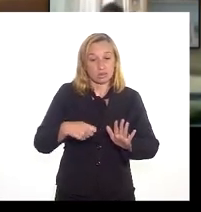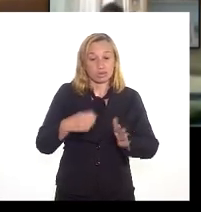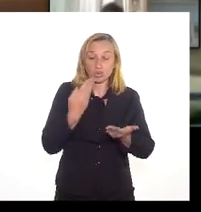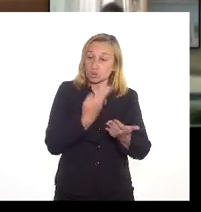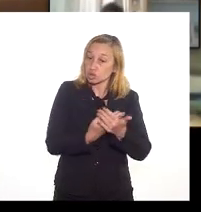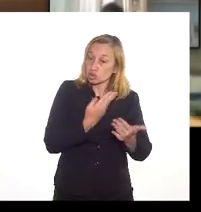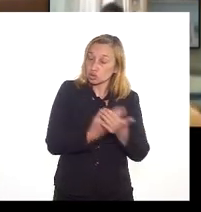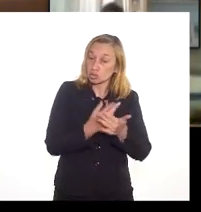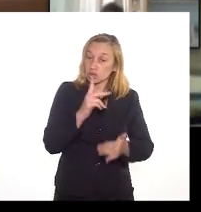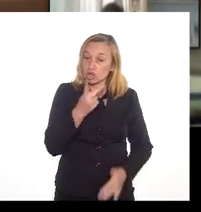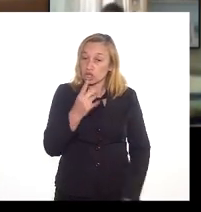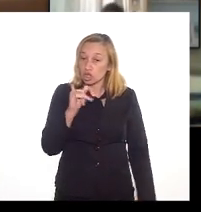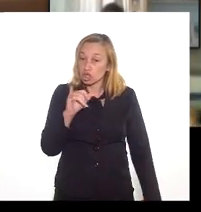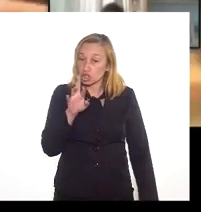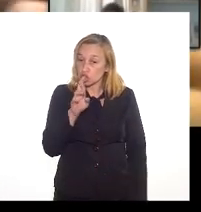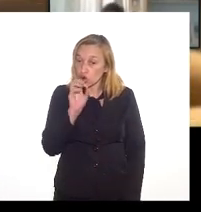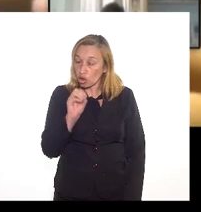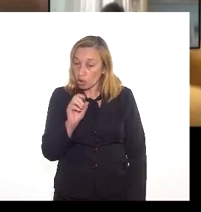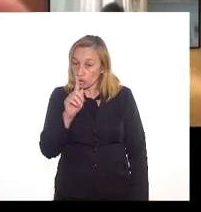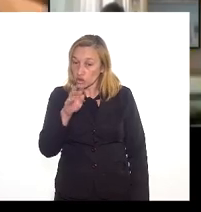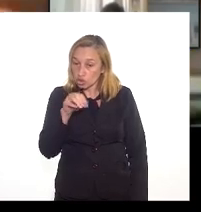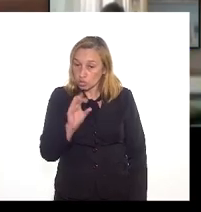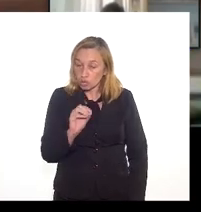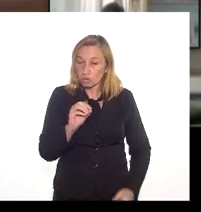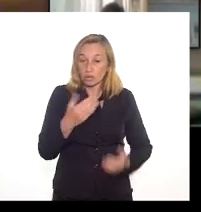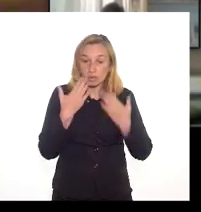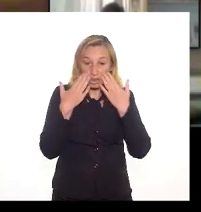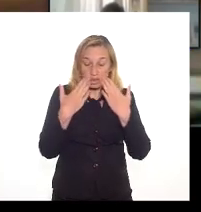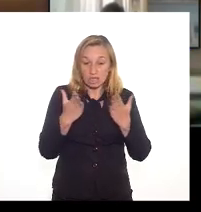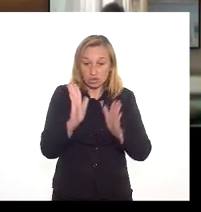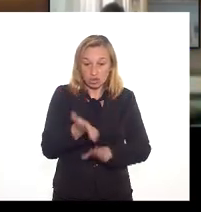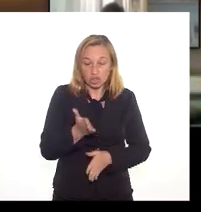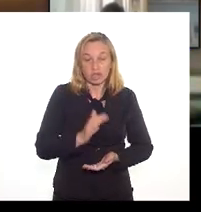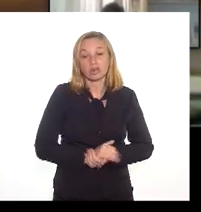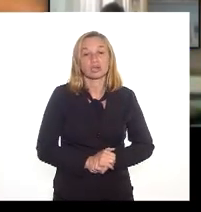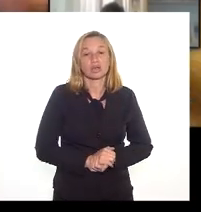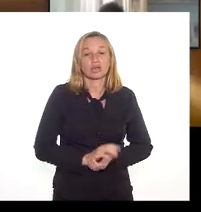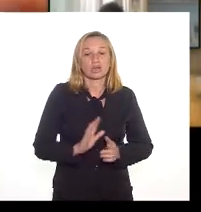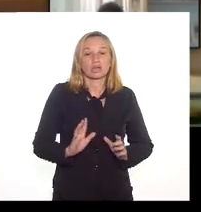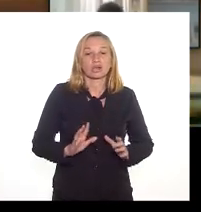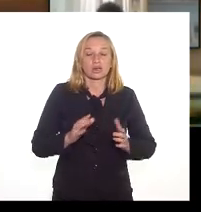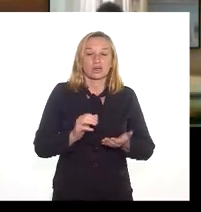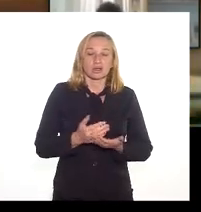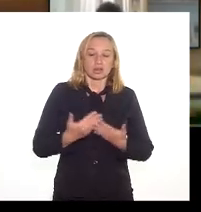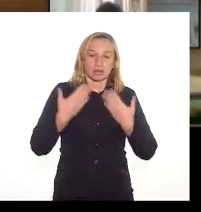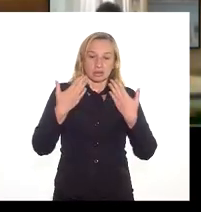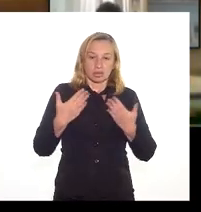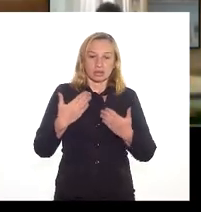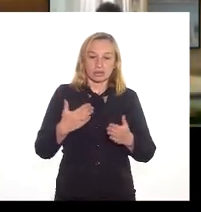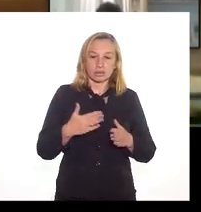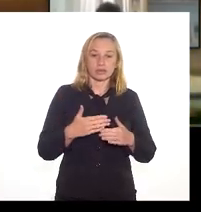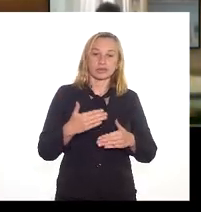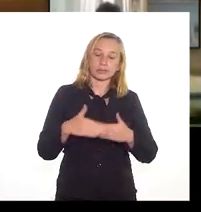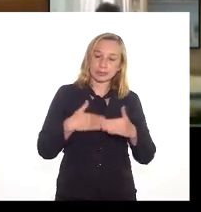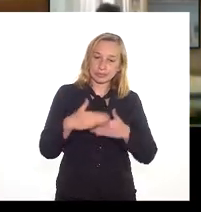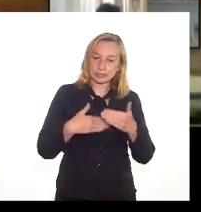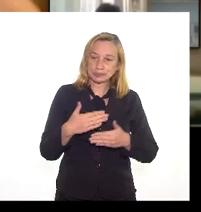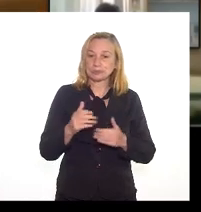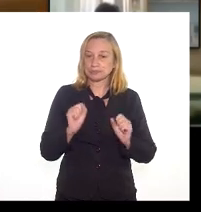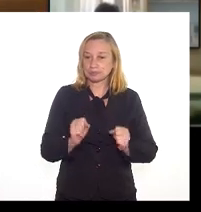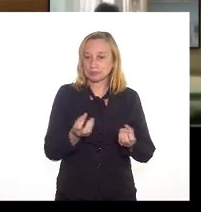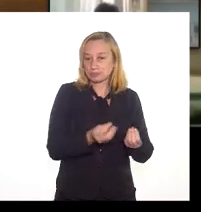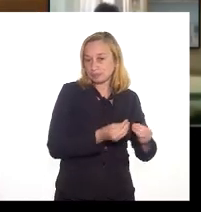sejam feitos desde já e sejam apresentados a previsão de atuação em etapas ela pode prejudicar